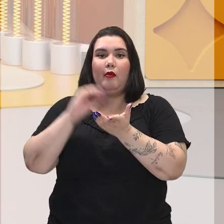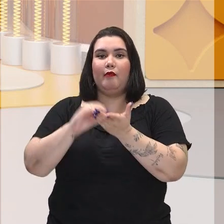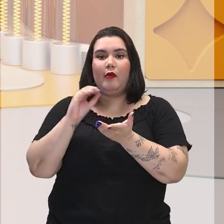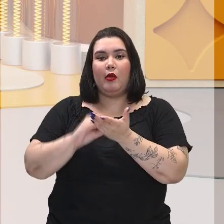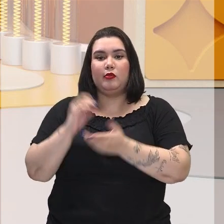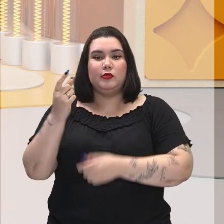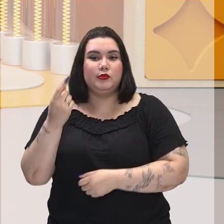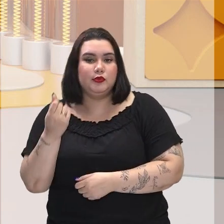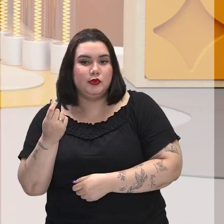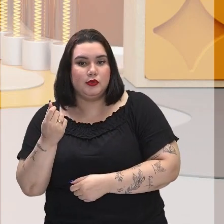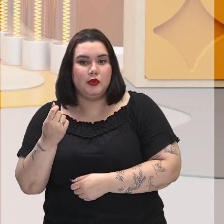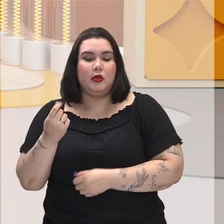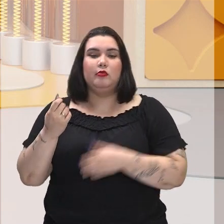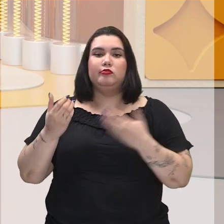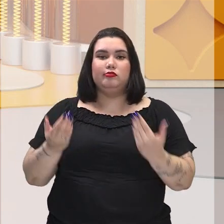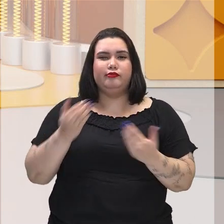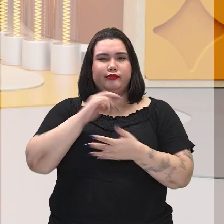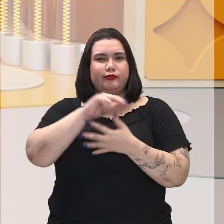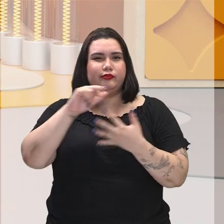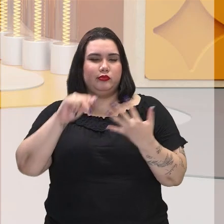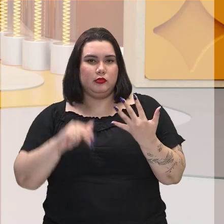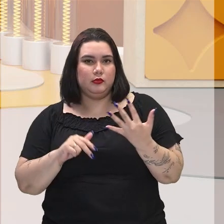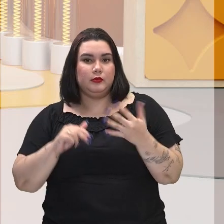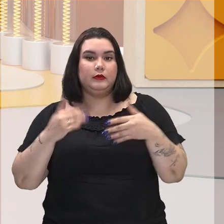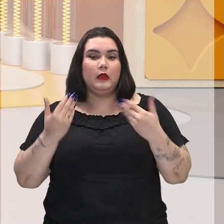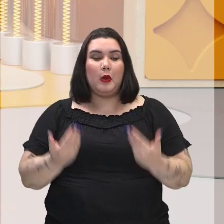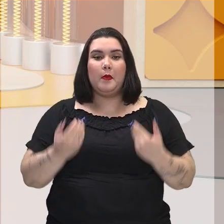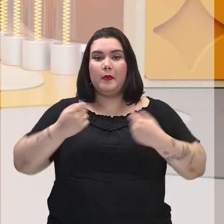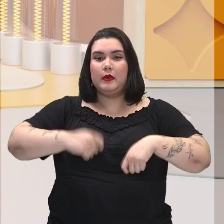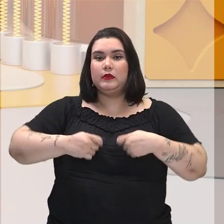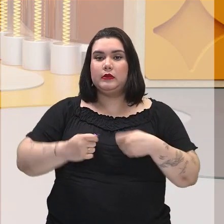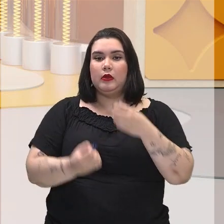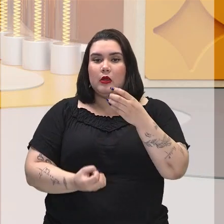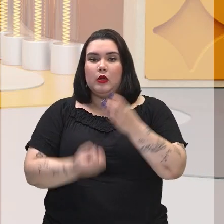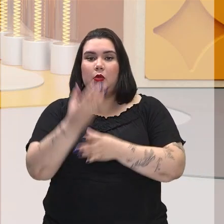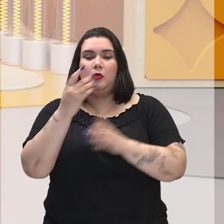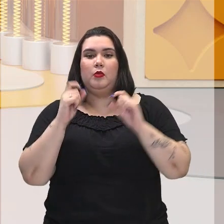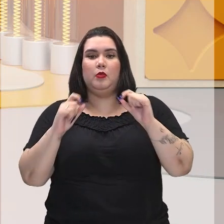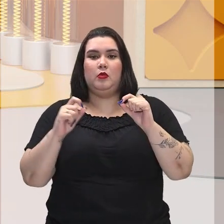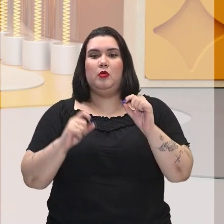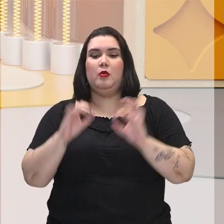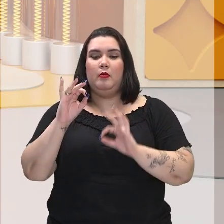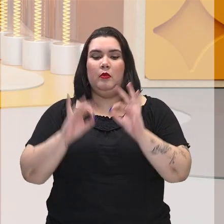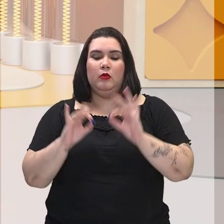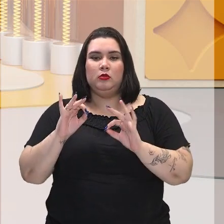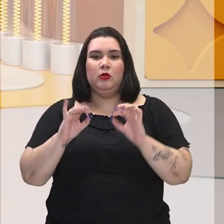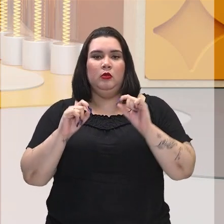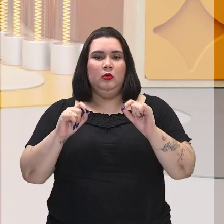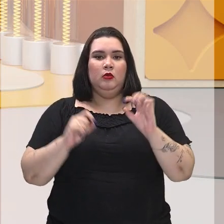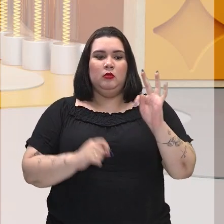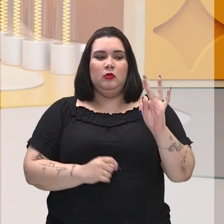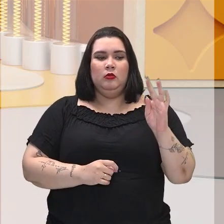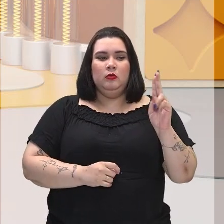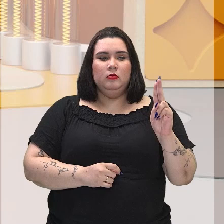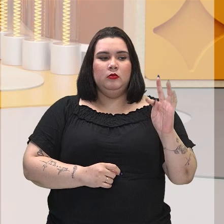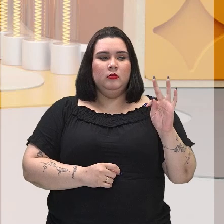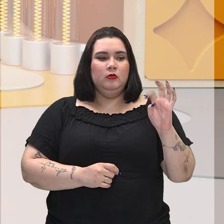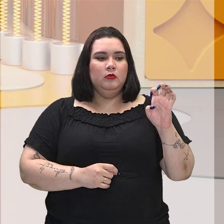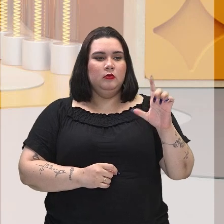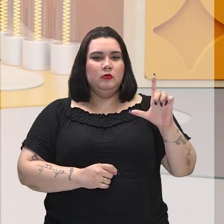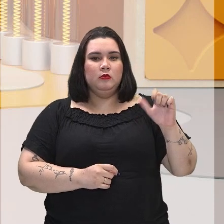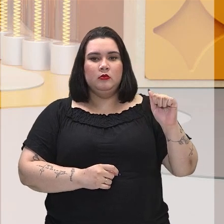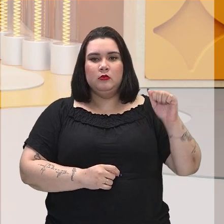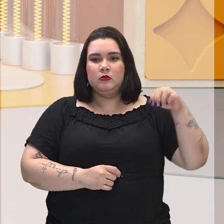e de outras questões. Então, foi necessário que houvesse o processo de tutelamento, ou seja, que